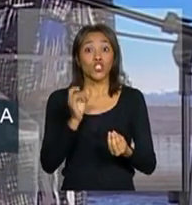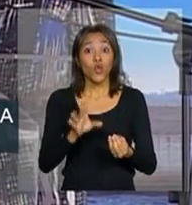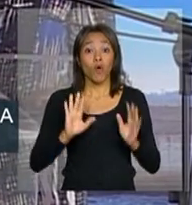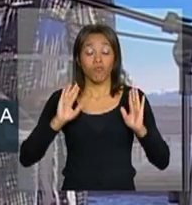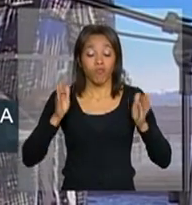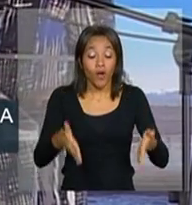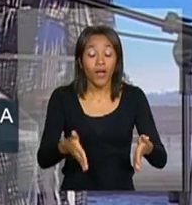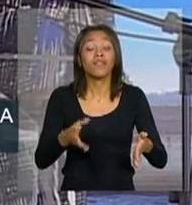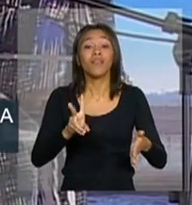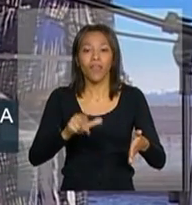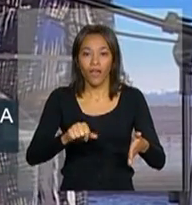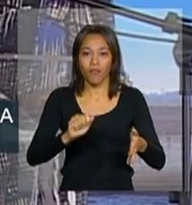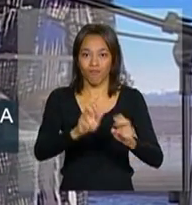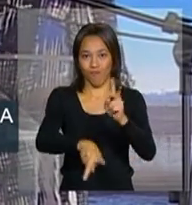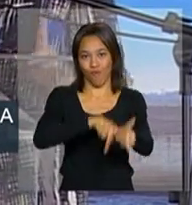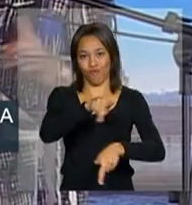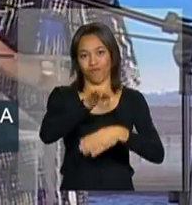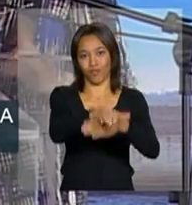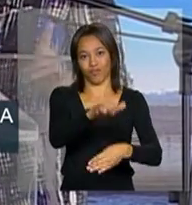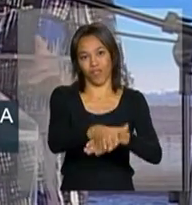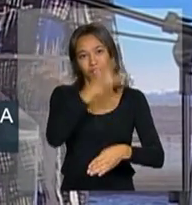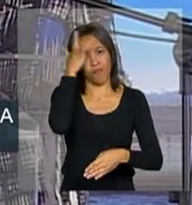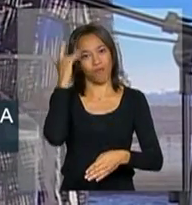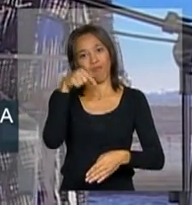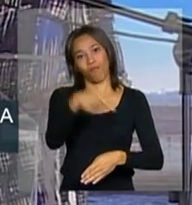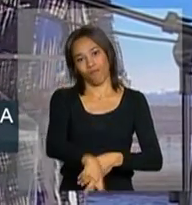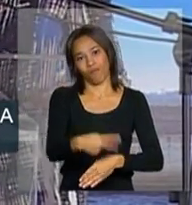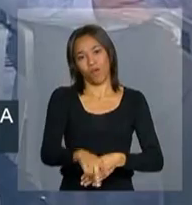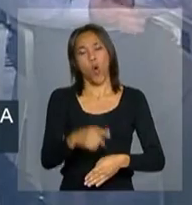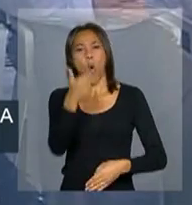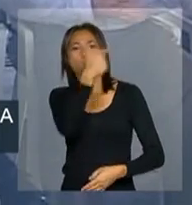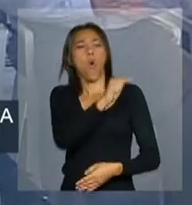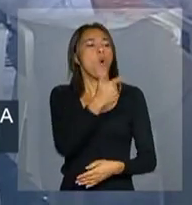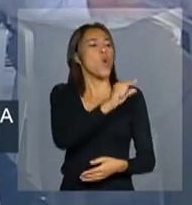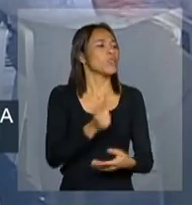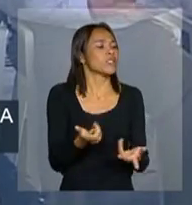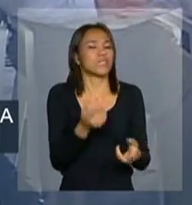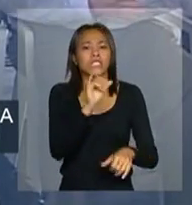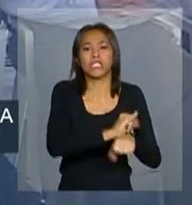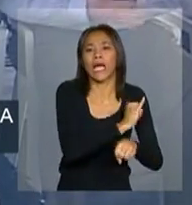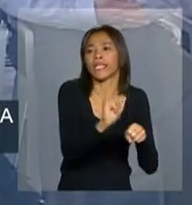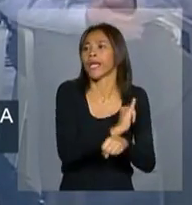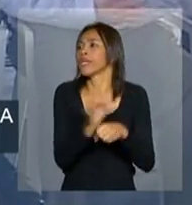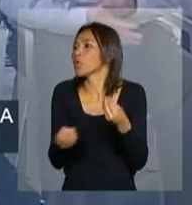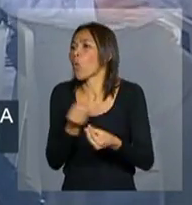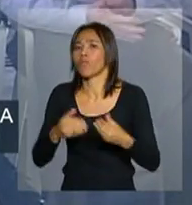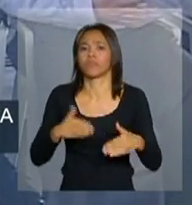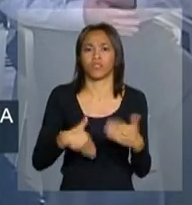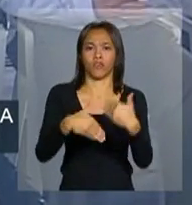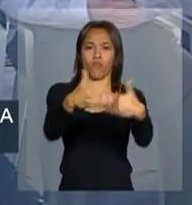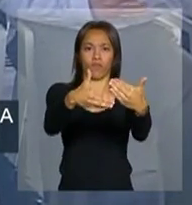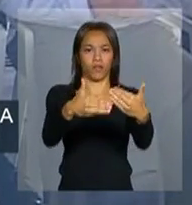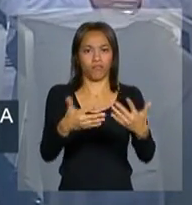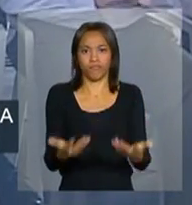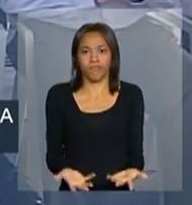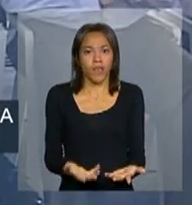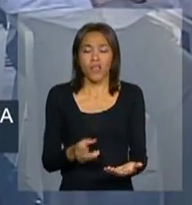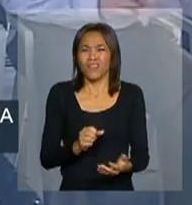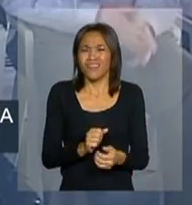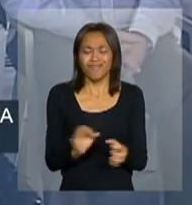beneficiar as pessoas. Não existe outra forma de desenvolvimento. Nenhum